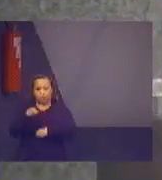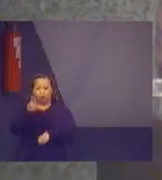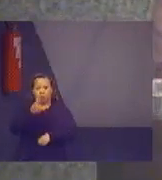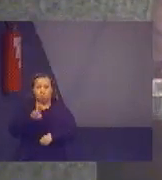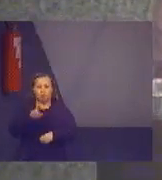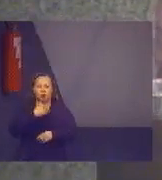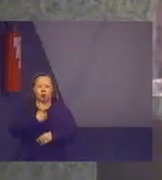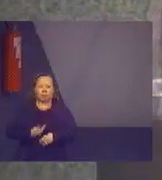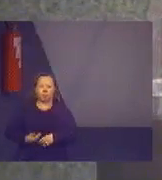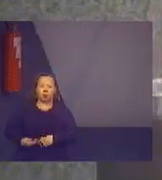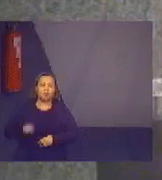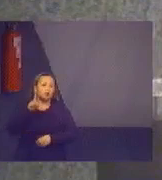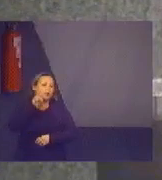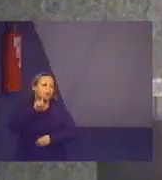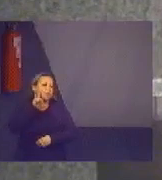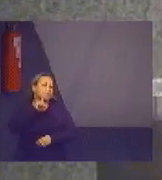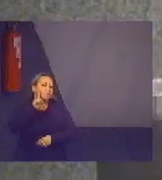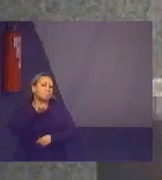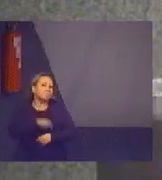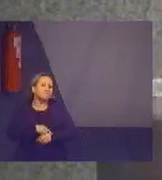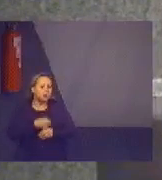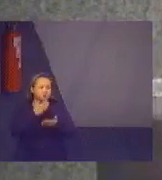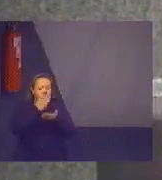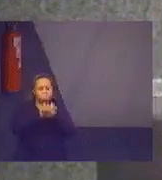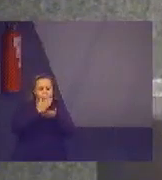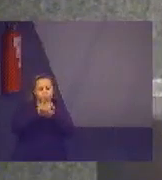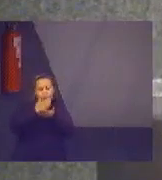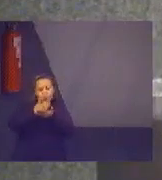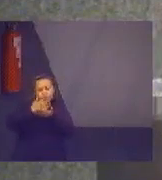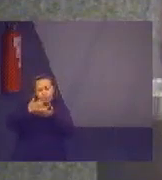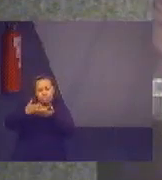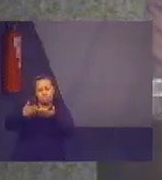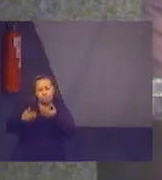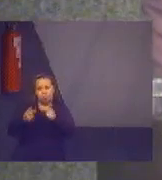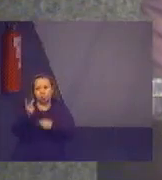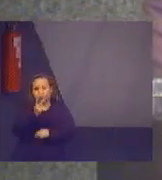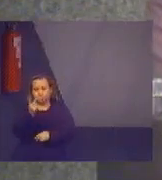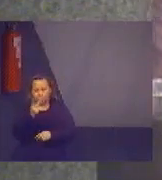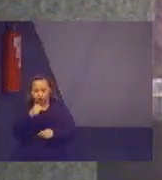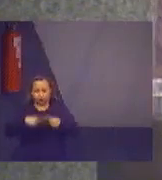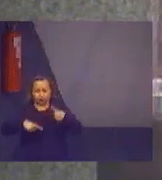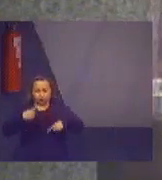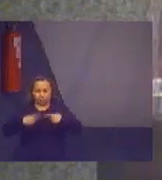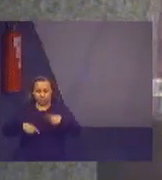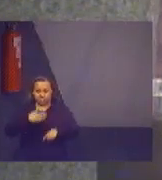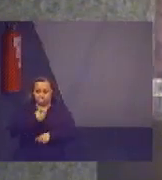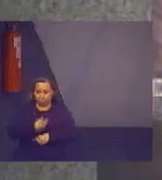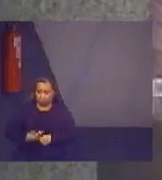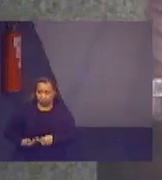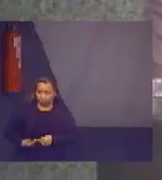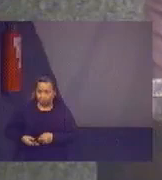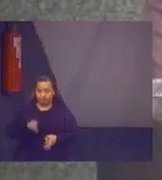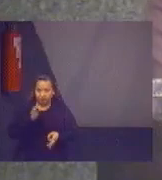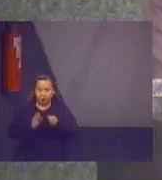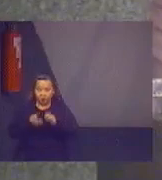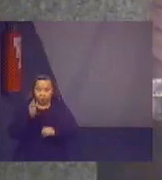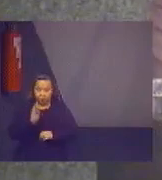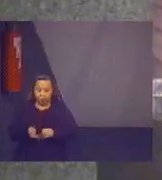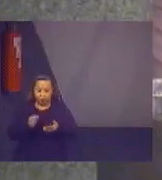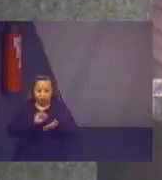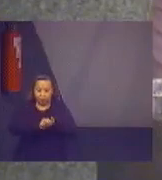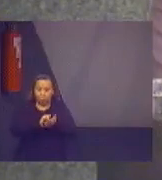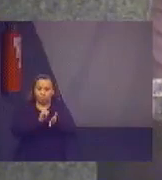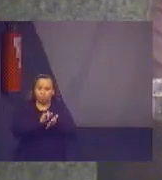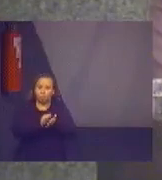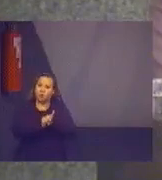avalia justamente a fragmentação, sobreposição e duplicidade nas políticas públicas. O tribunal adaptou essa